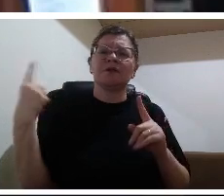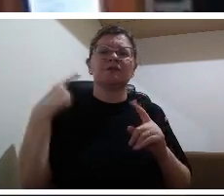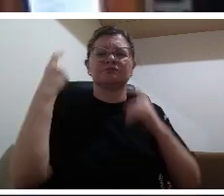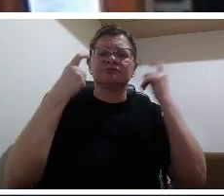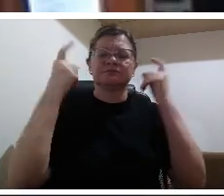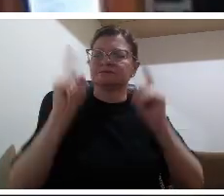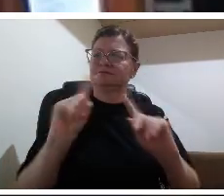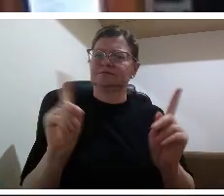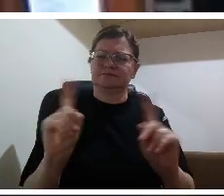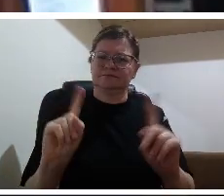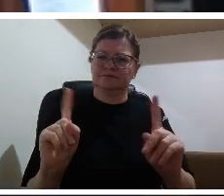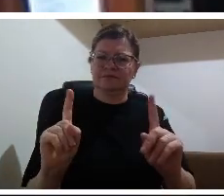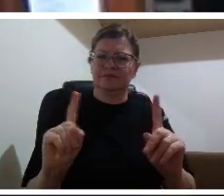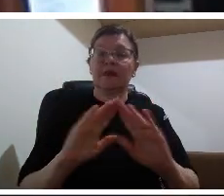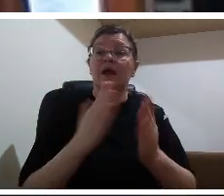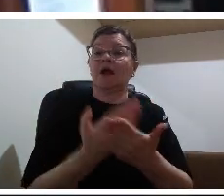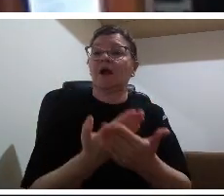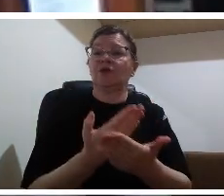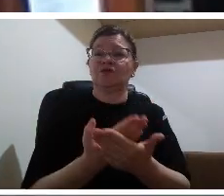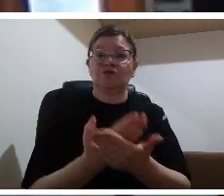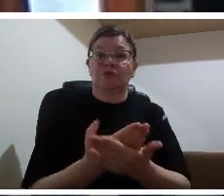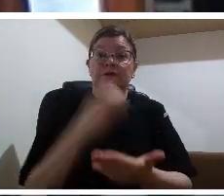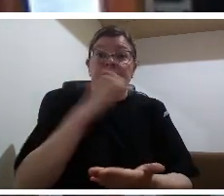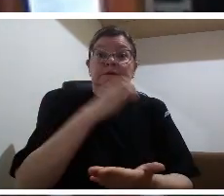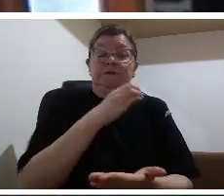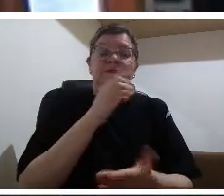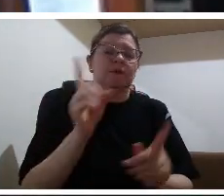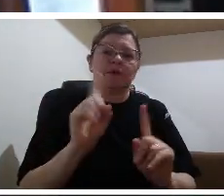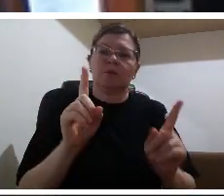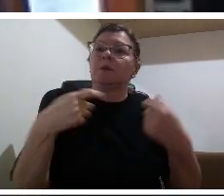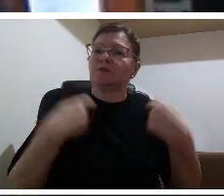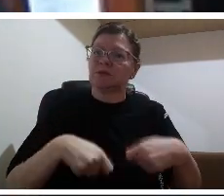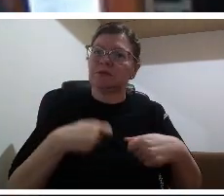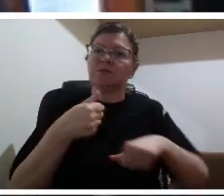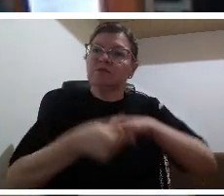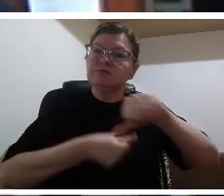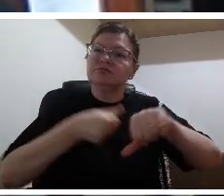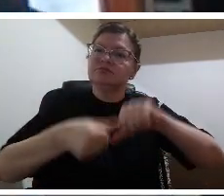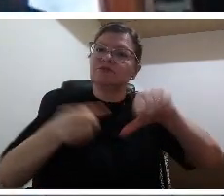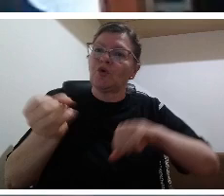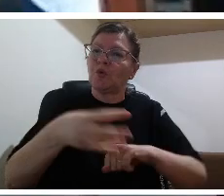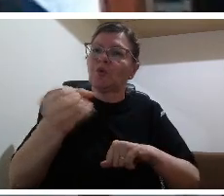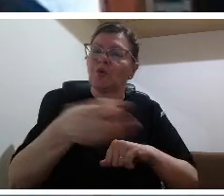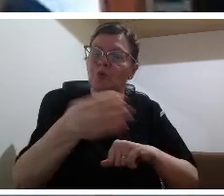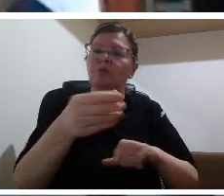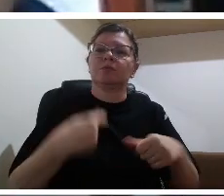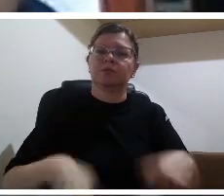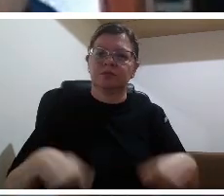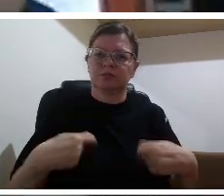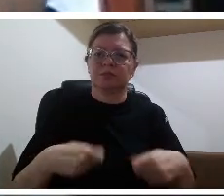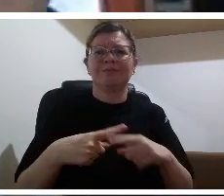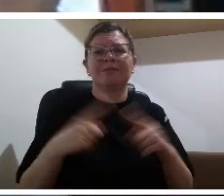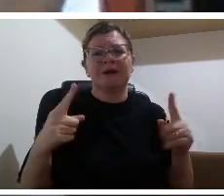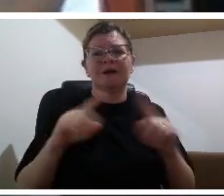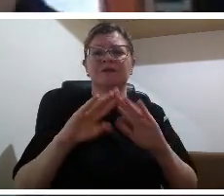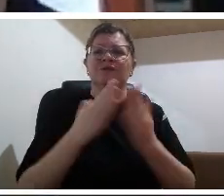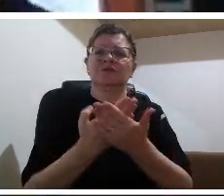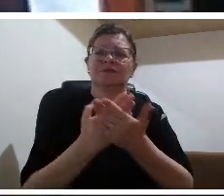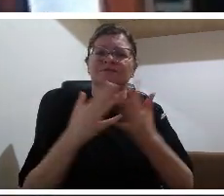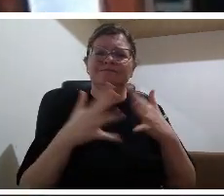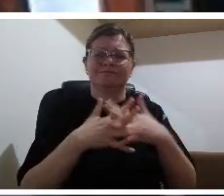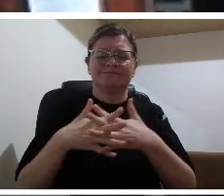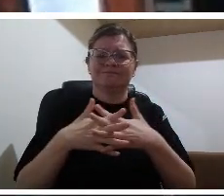complexa primeiro ela tem que ser dinâmica ela tem que acompanhar o ritmo da